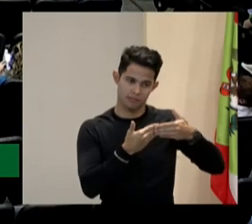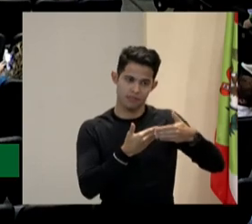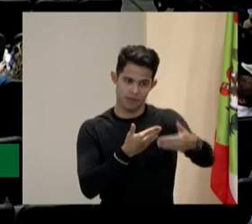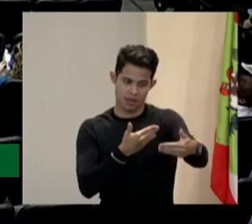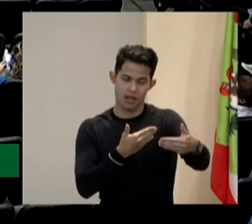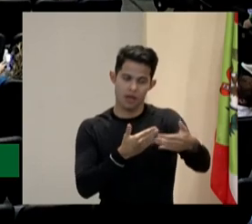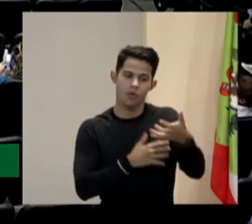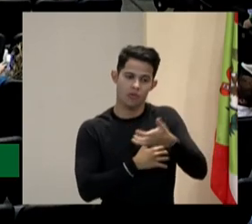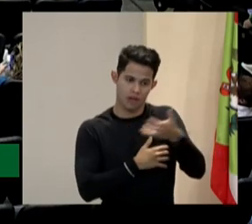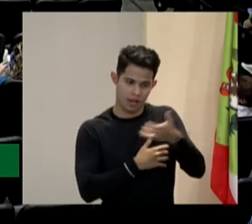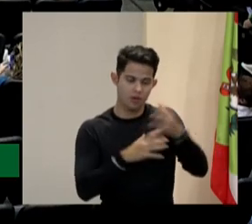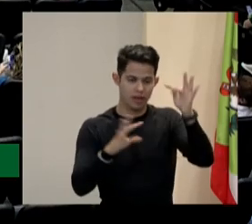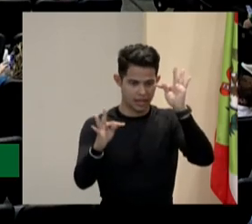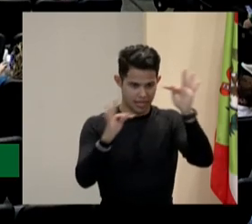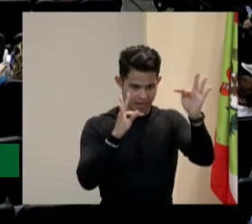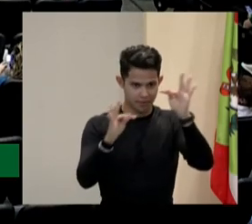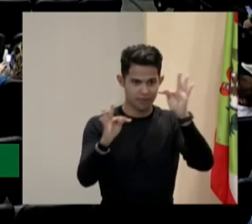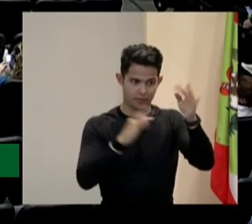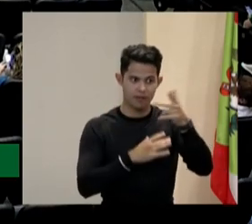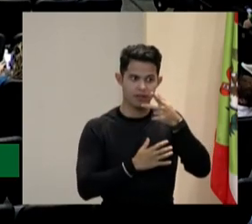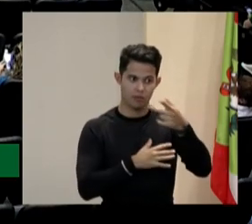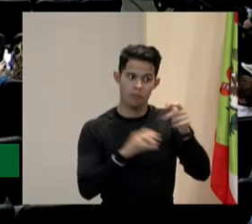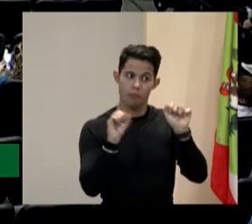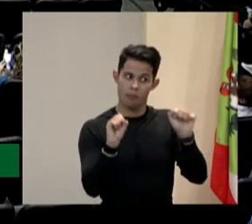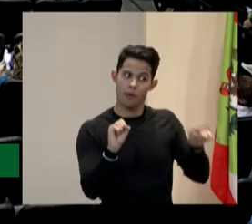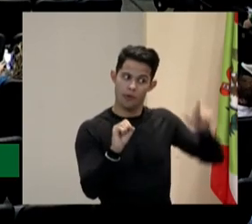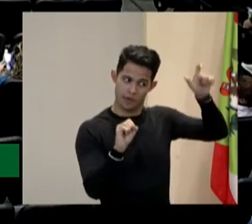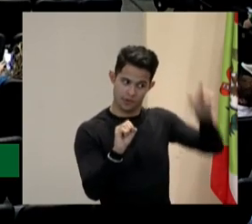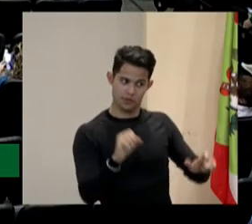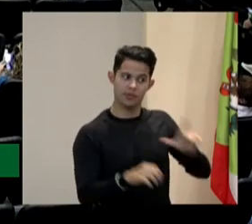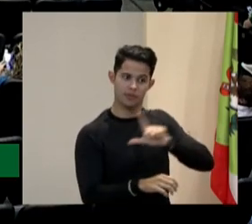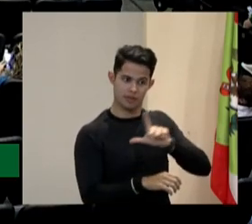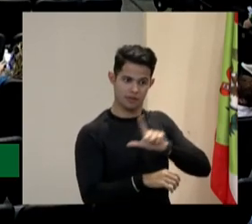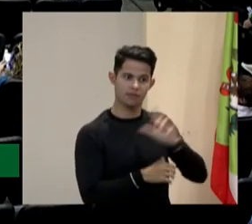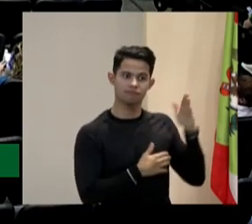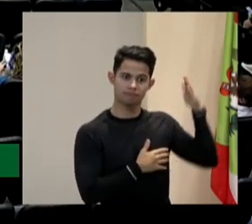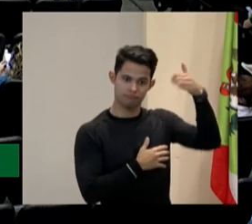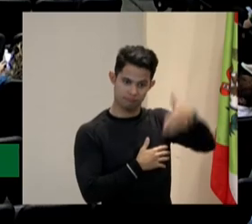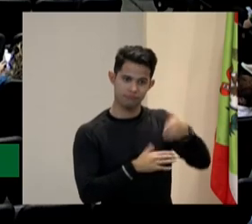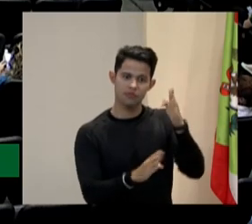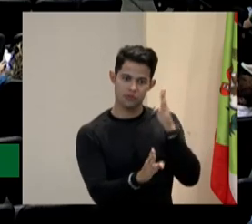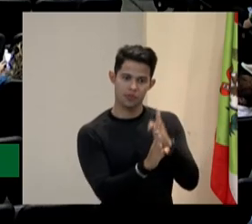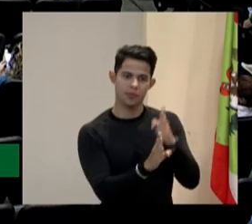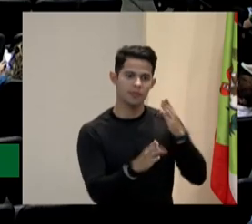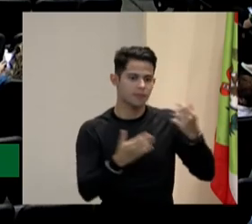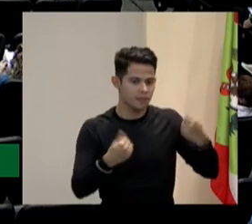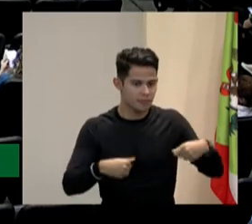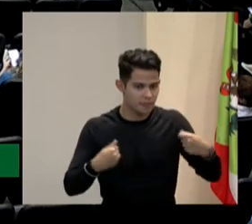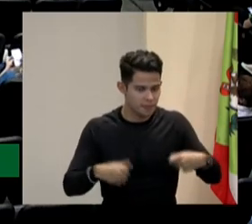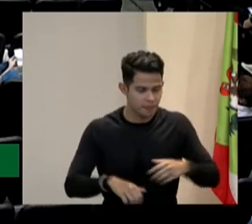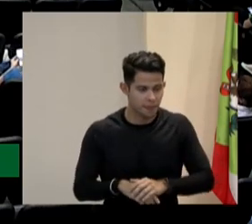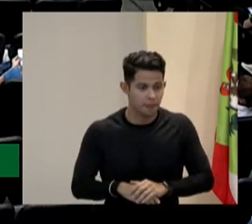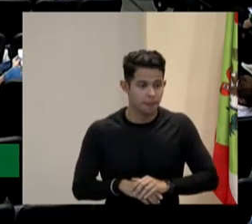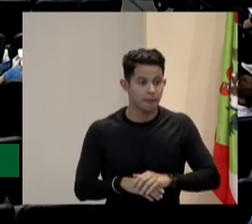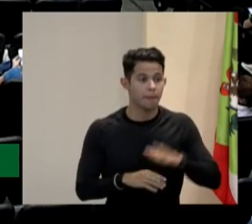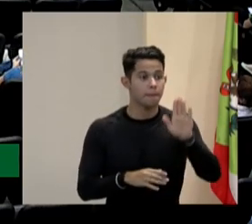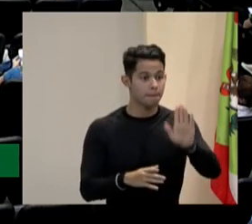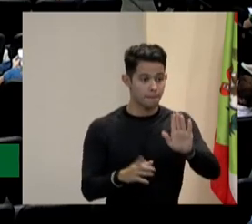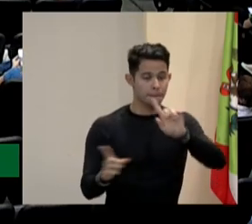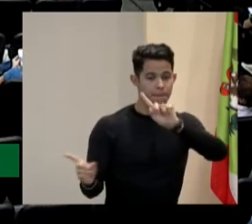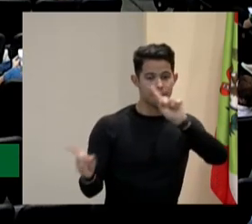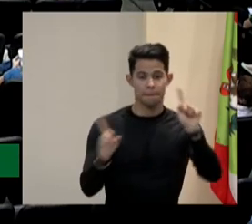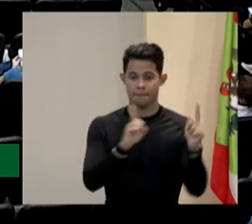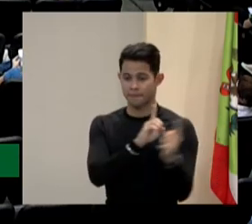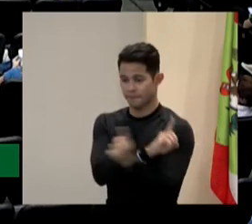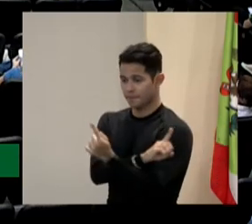fazer, Minha terapeuta falou, vai, que pode ter, que você tem alguma coisa aí que você precisa descobrir. E por outro lado, eu tenho as pessoas